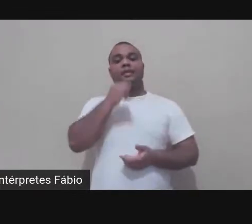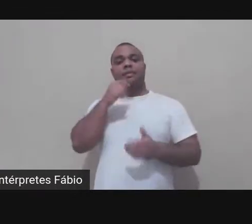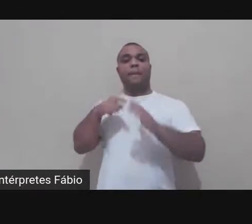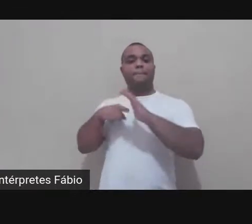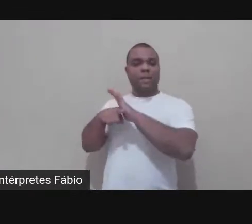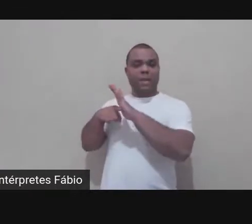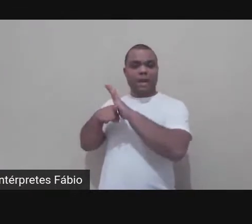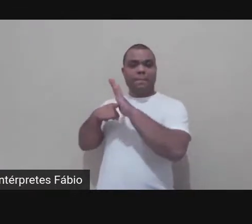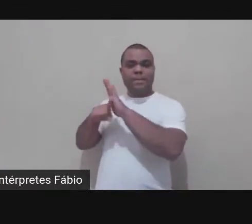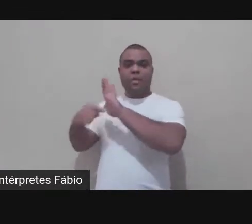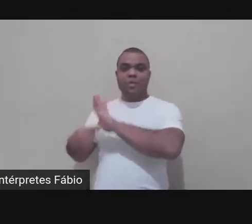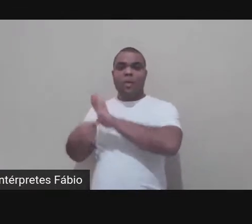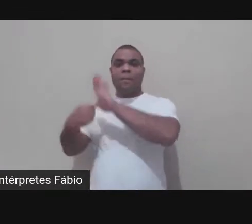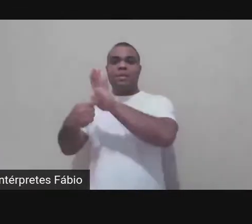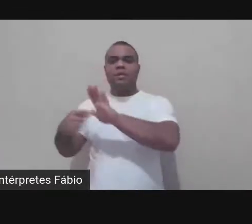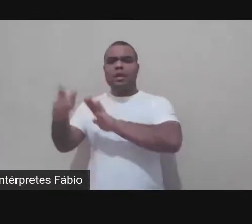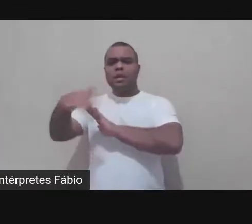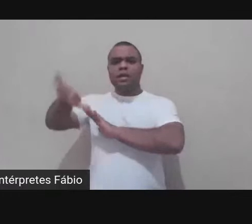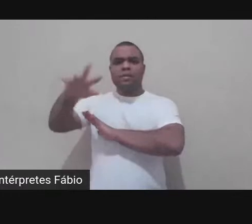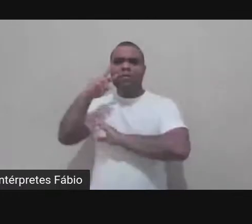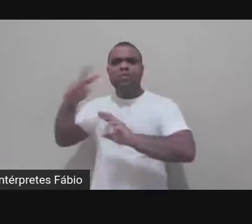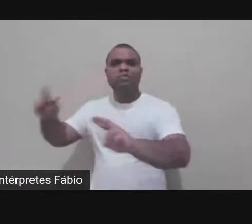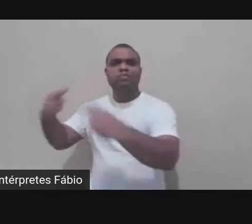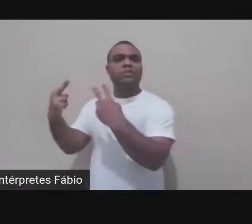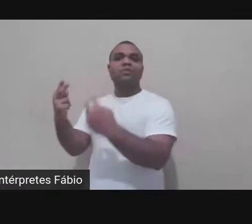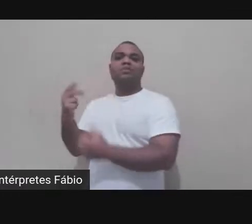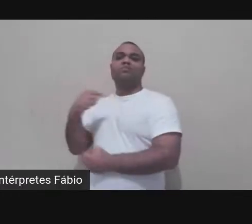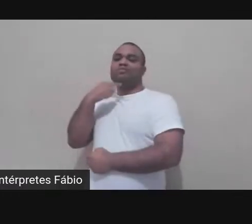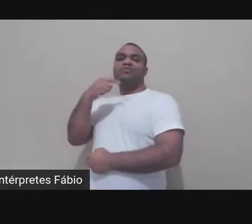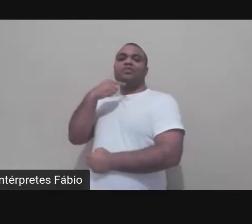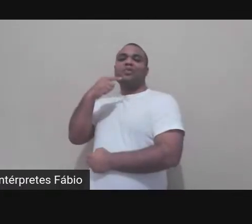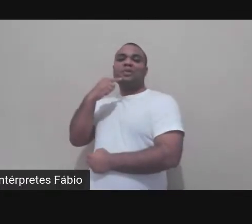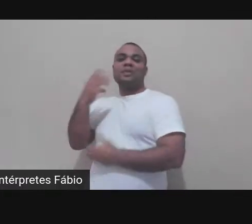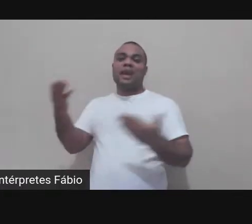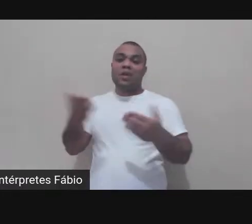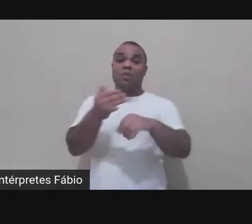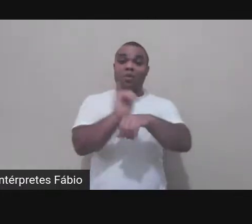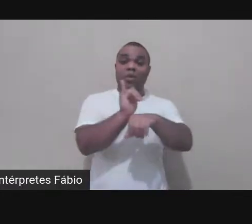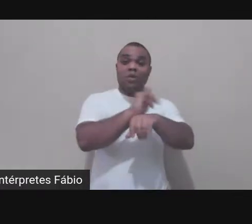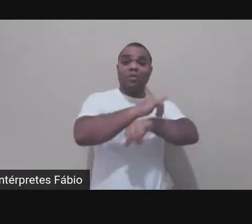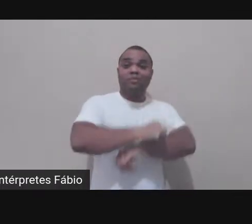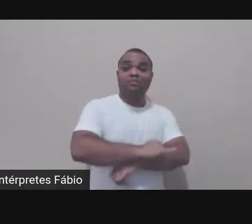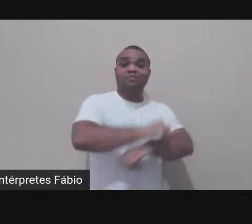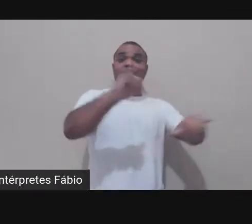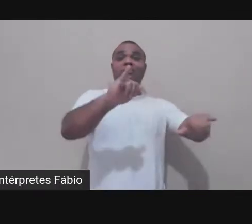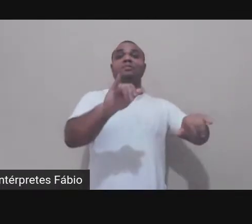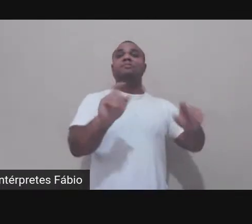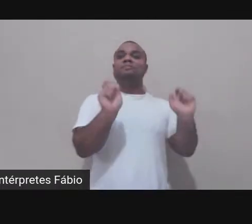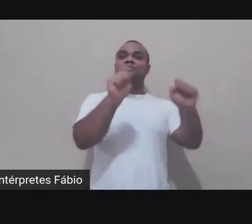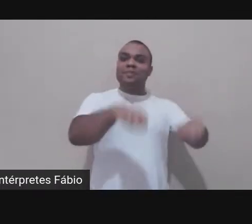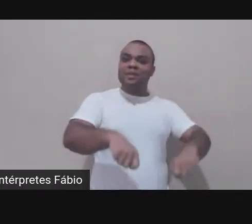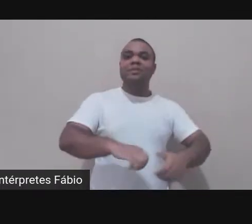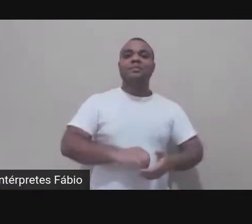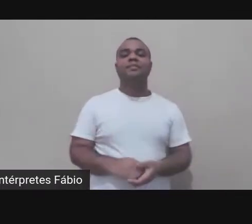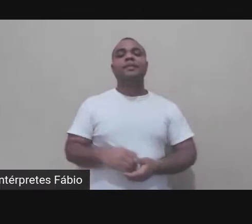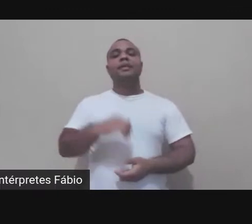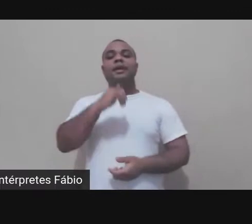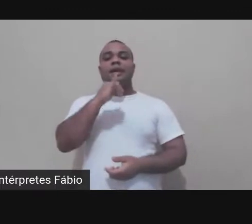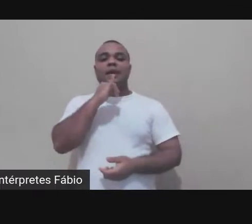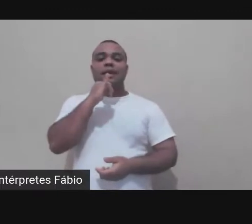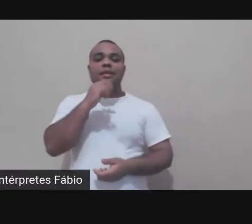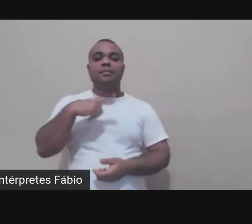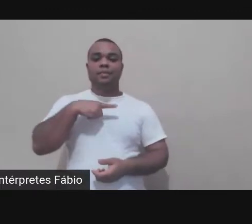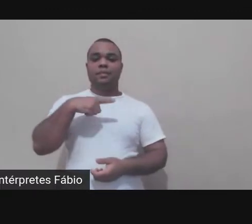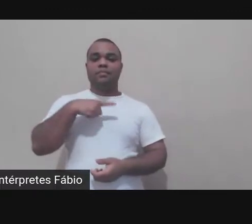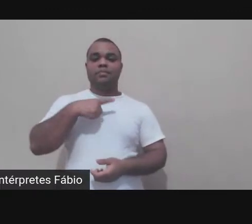satisfação de sentir que o conhecimento que eu adquiro ele não para em mim ele não para nos meus alunos ele chega a quem tiver interessado tem